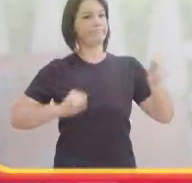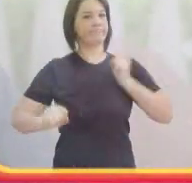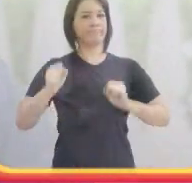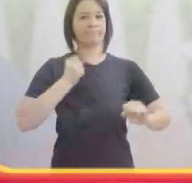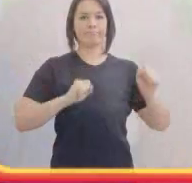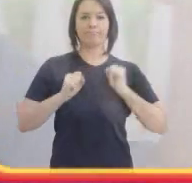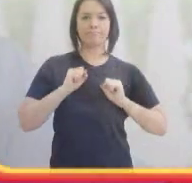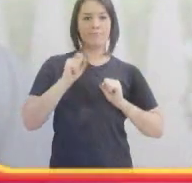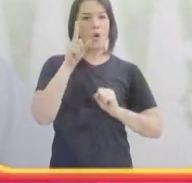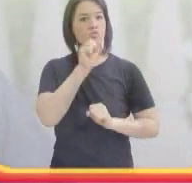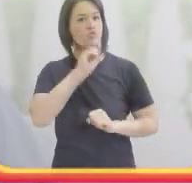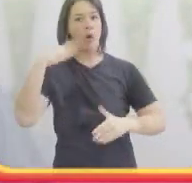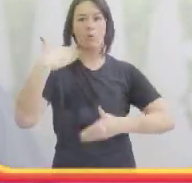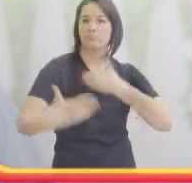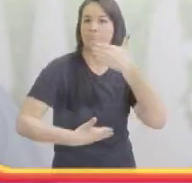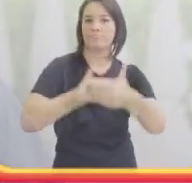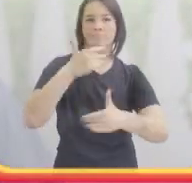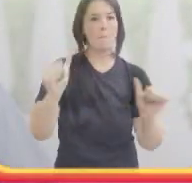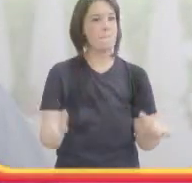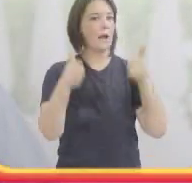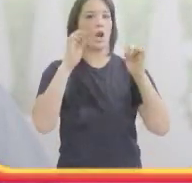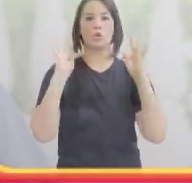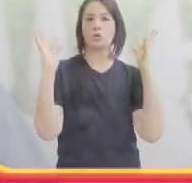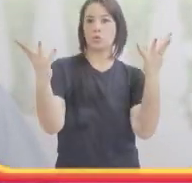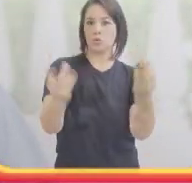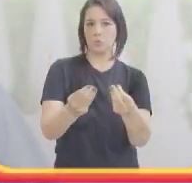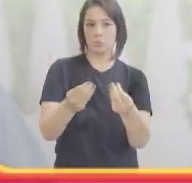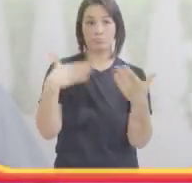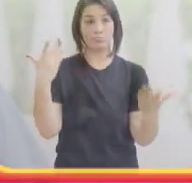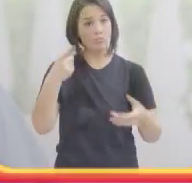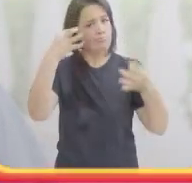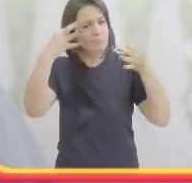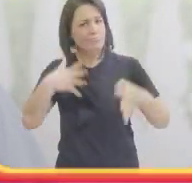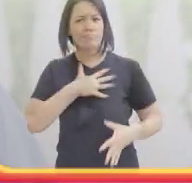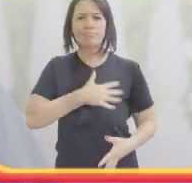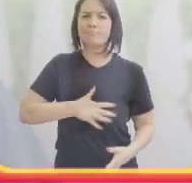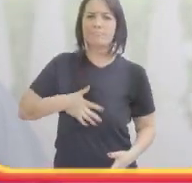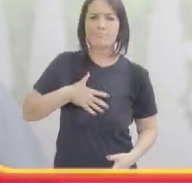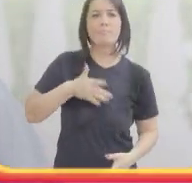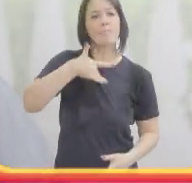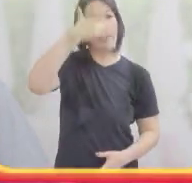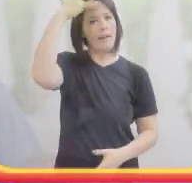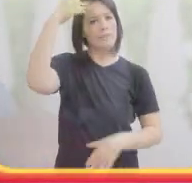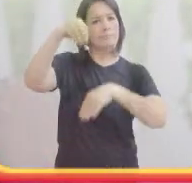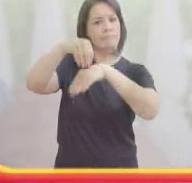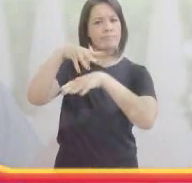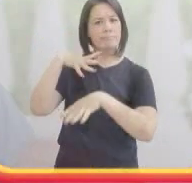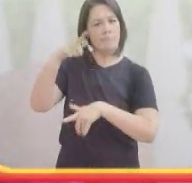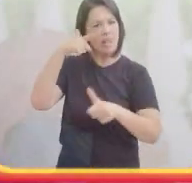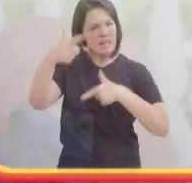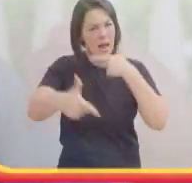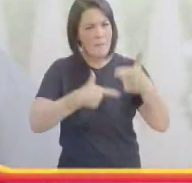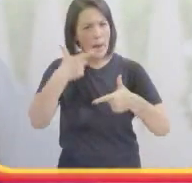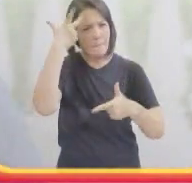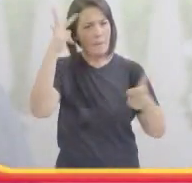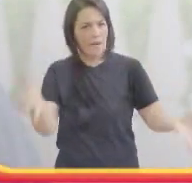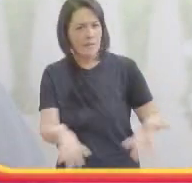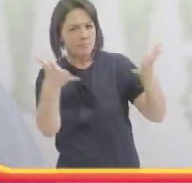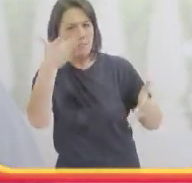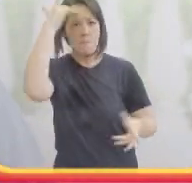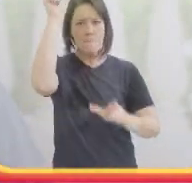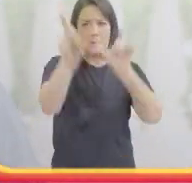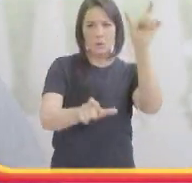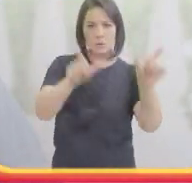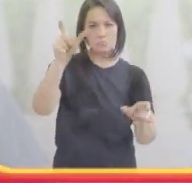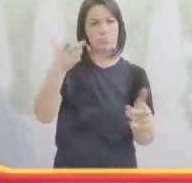o show rola e é melhor pra todo mundo, assim. Então, com certeza, dá prazer, tem muita gente que fala, né, ah, você trabalha pra divertir as pessoas.